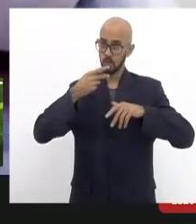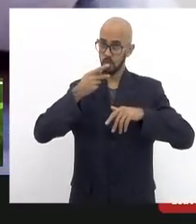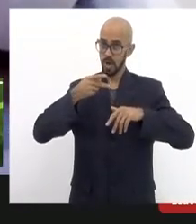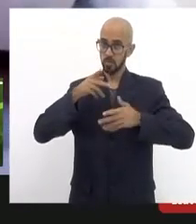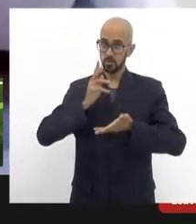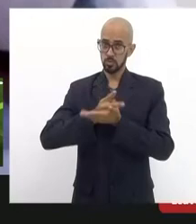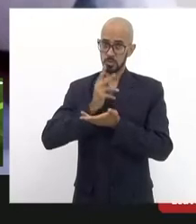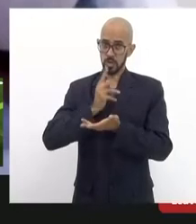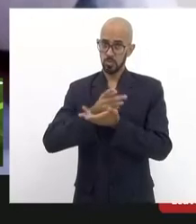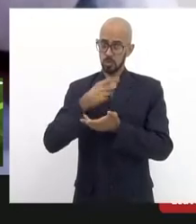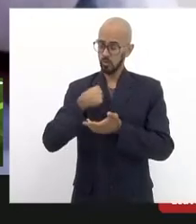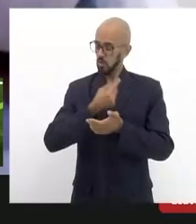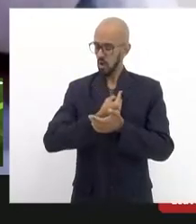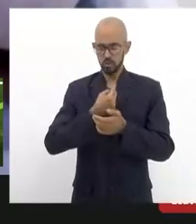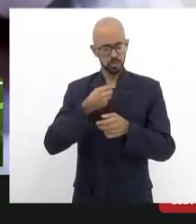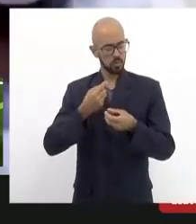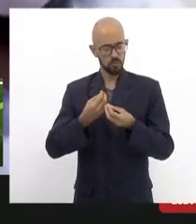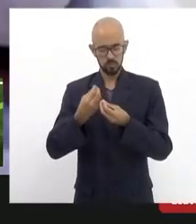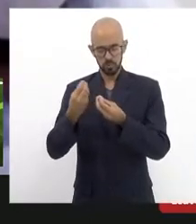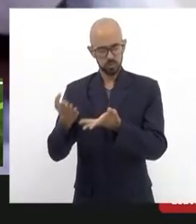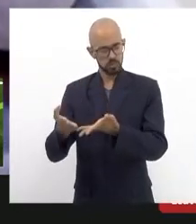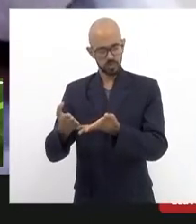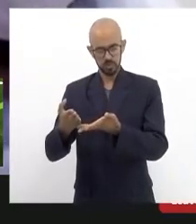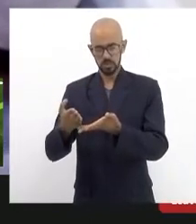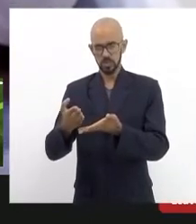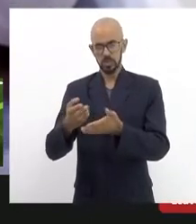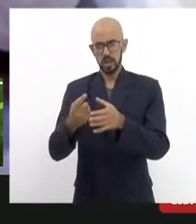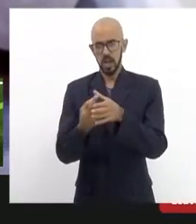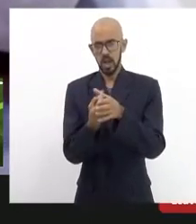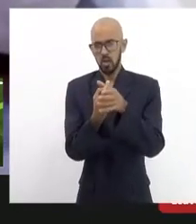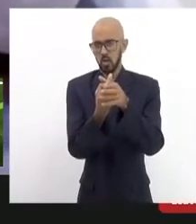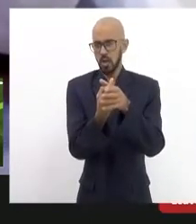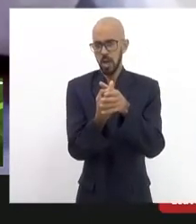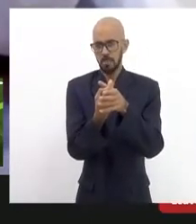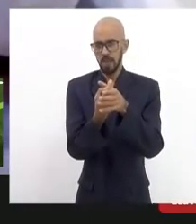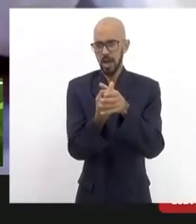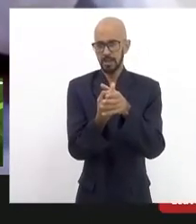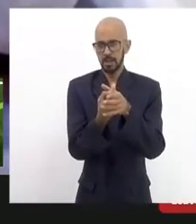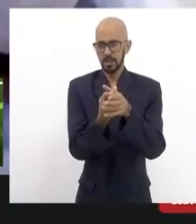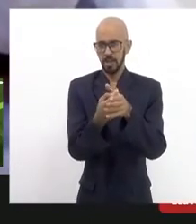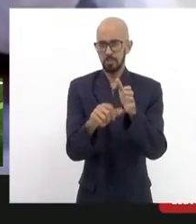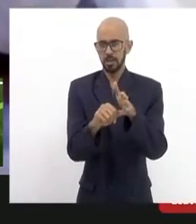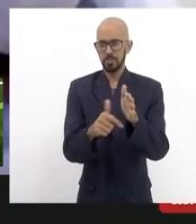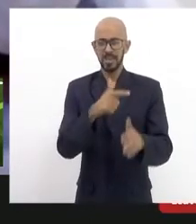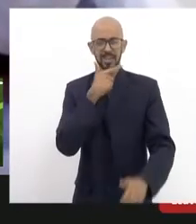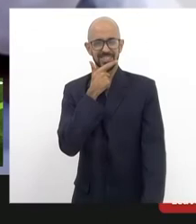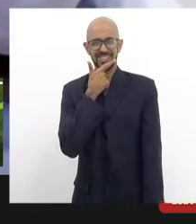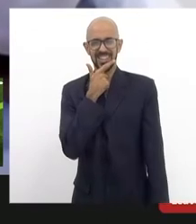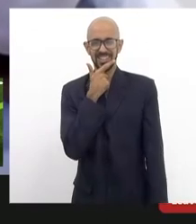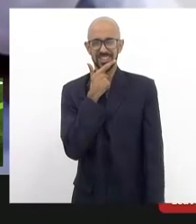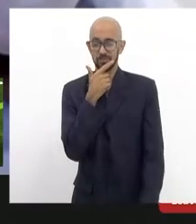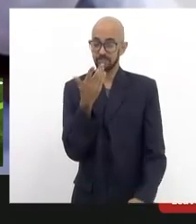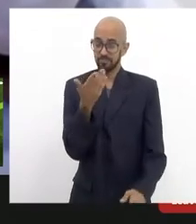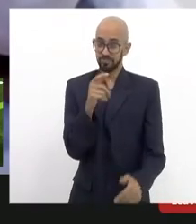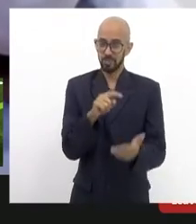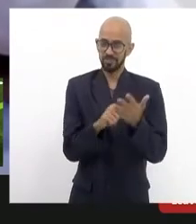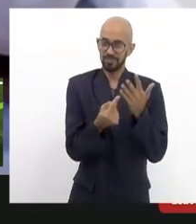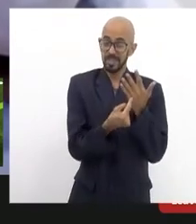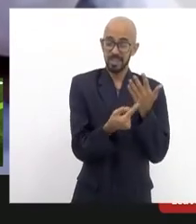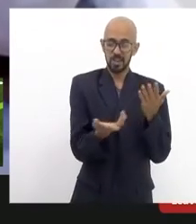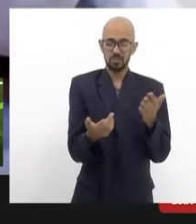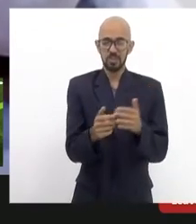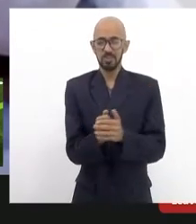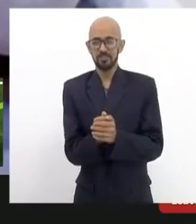nós não vamos entregar Goiabada com a primeira gargaiada é isso daí entendeu a luta continua